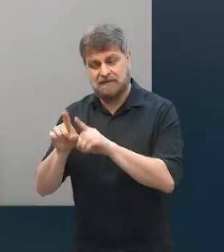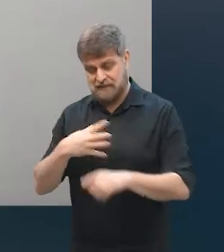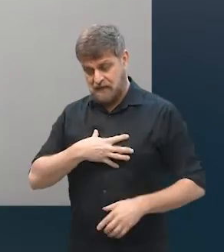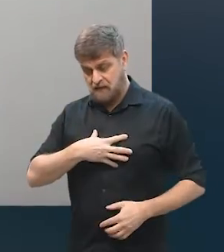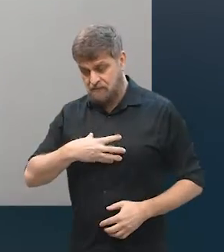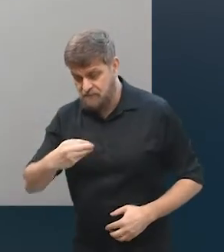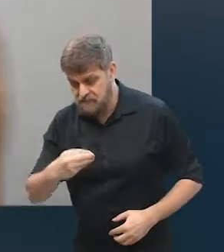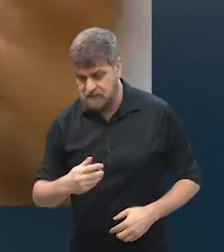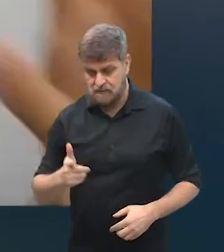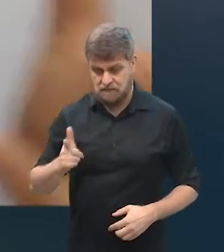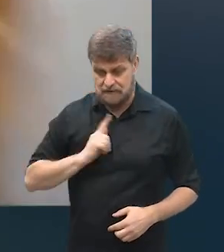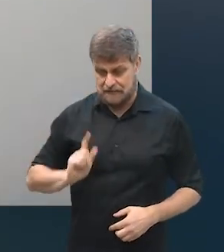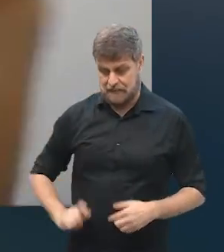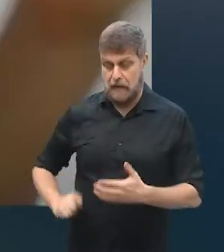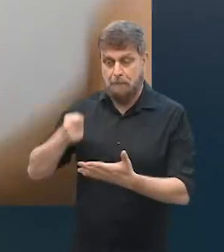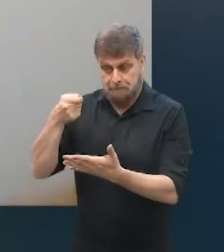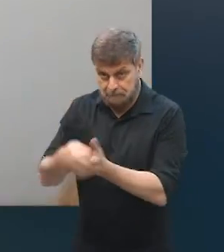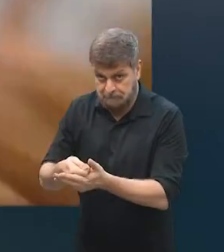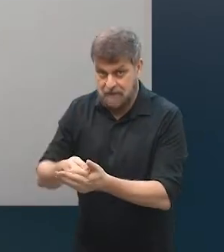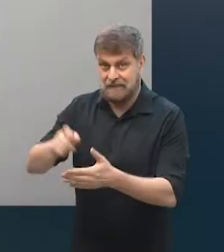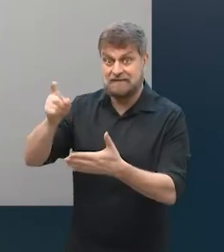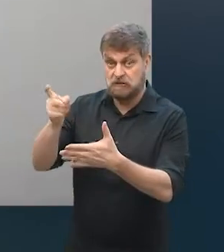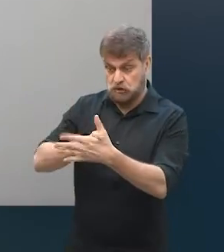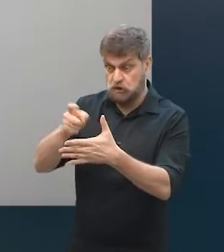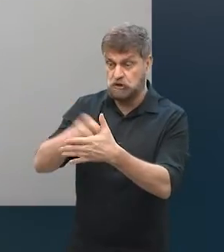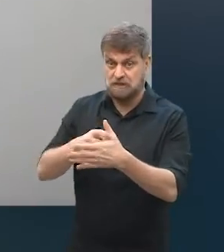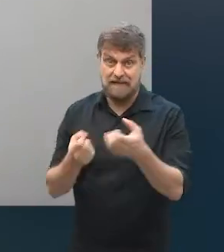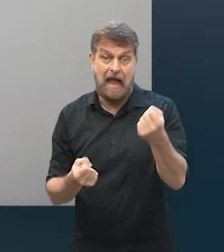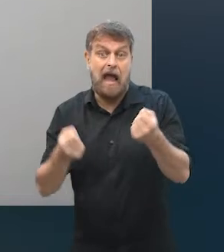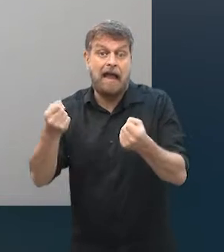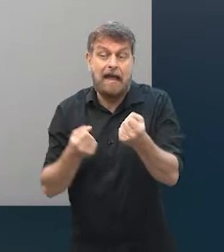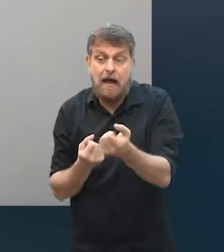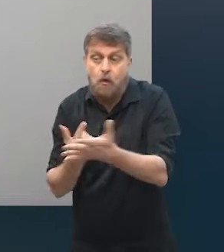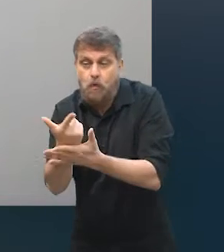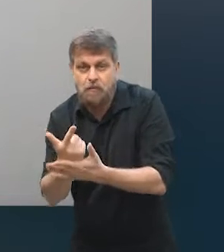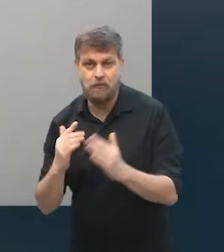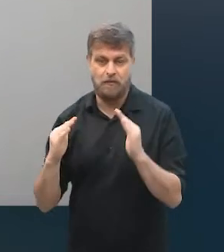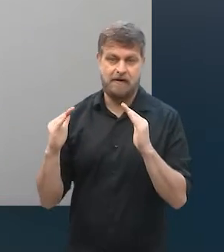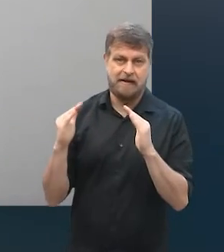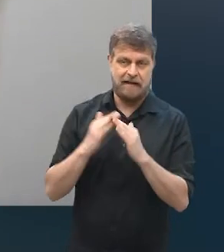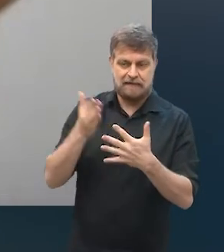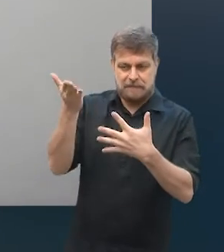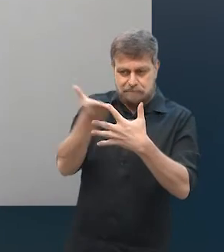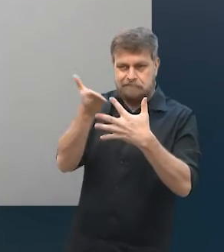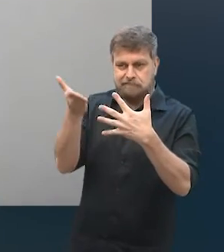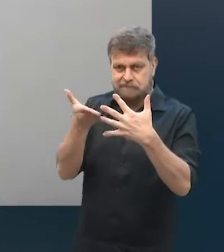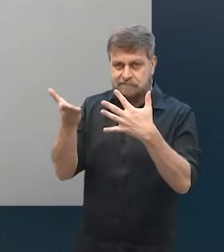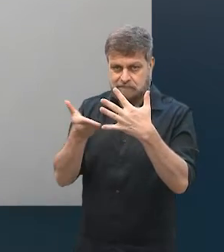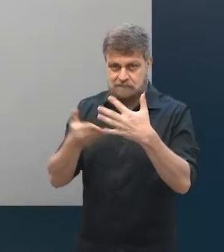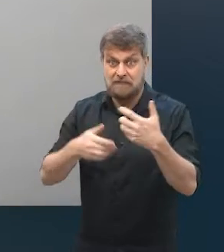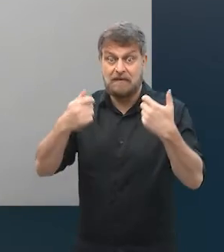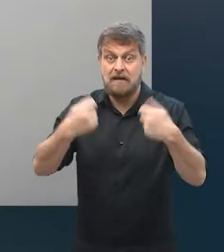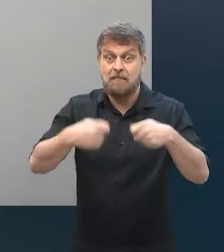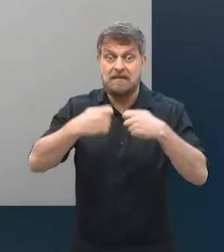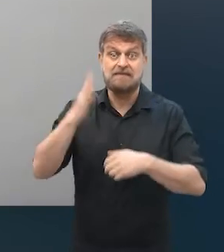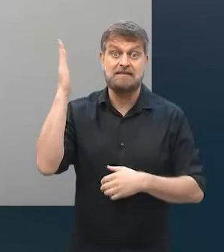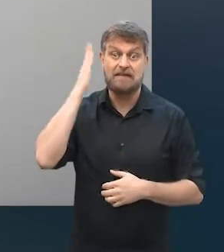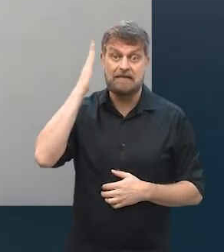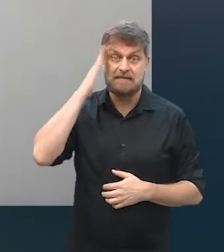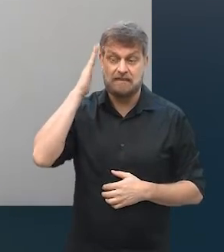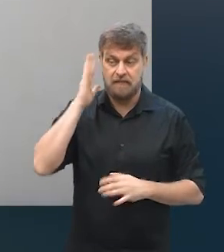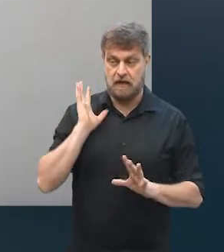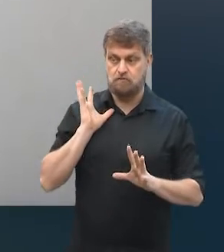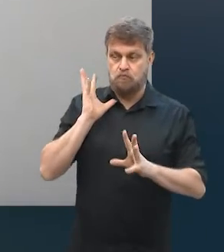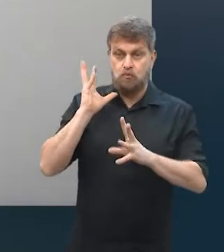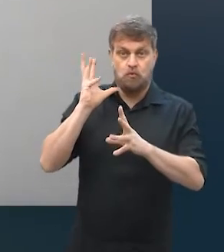filhos, tem compromissos financeiros, acabou de comprar um carro, acabou de comprar uma casa, então tudo isso precisa entrar nessa